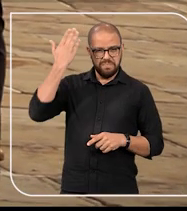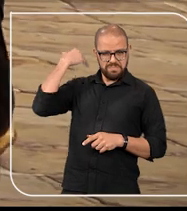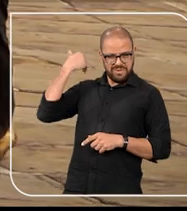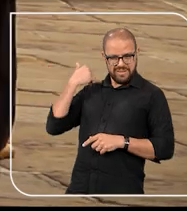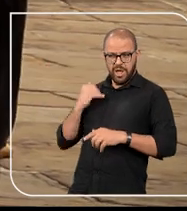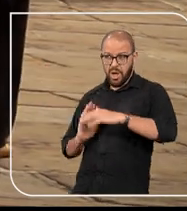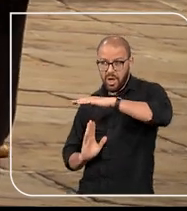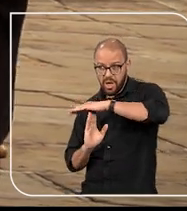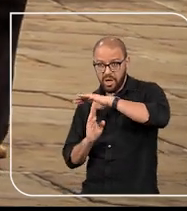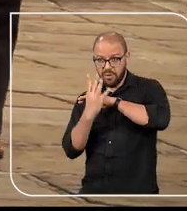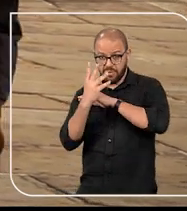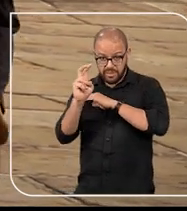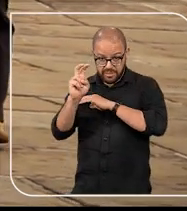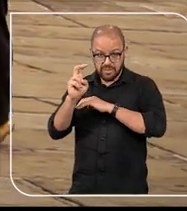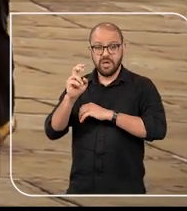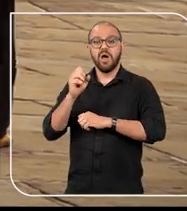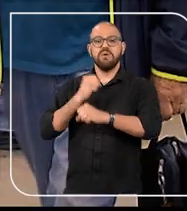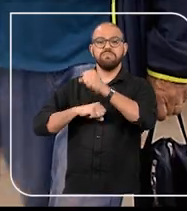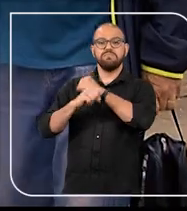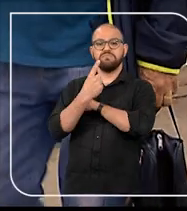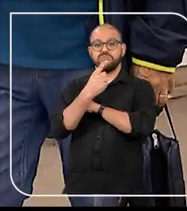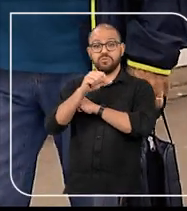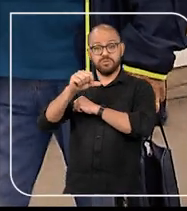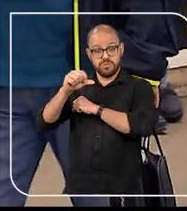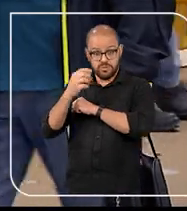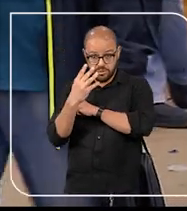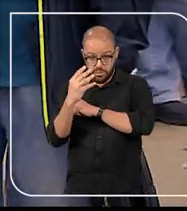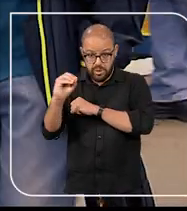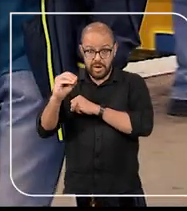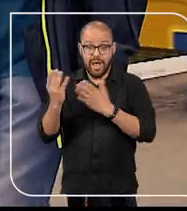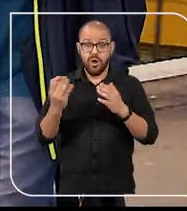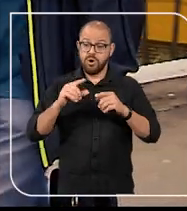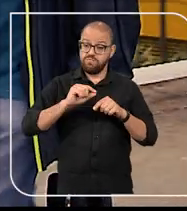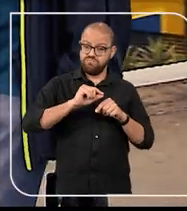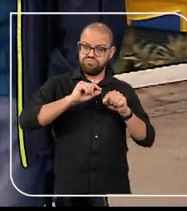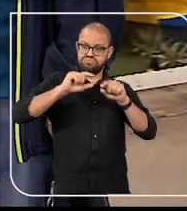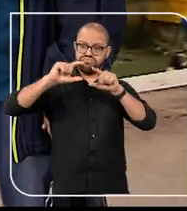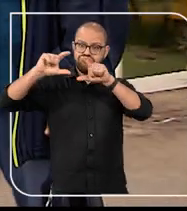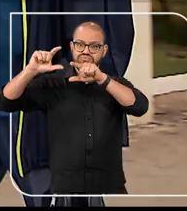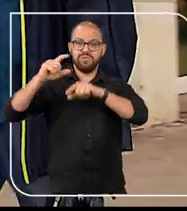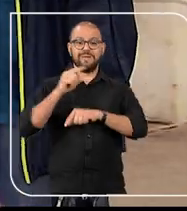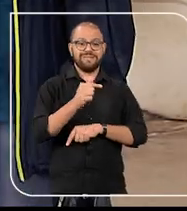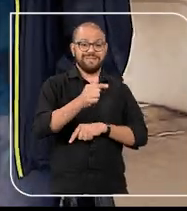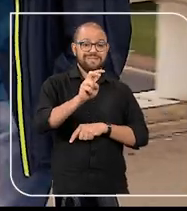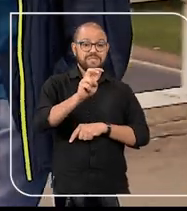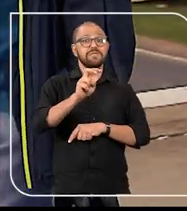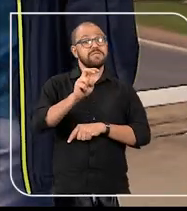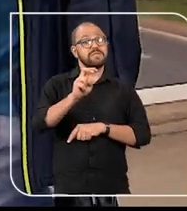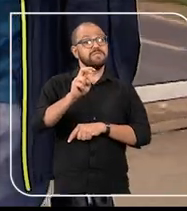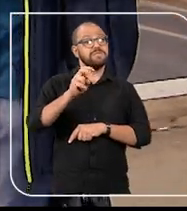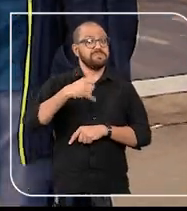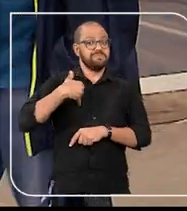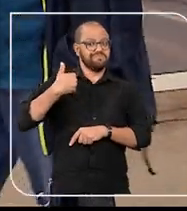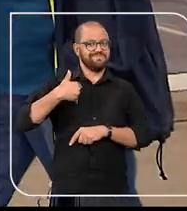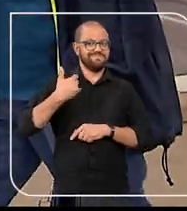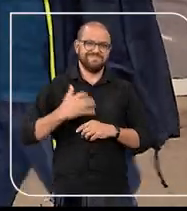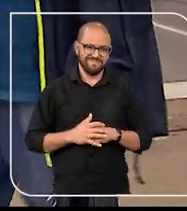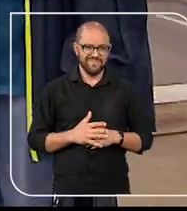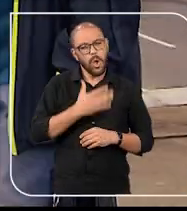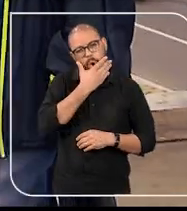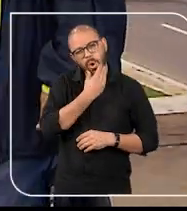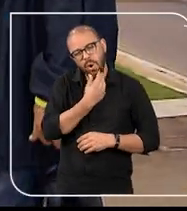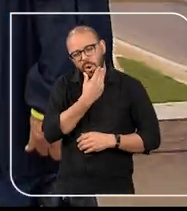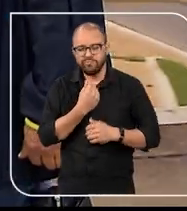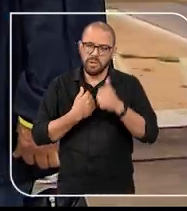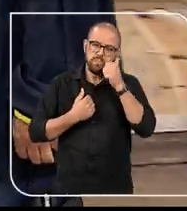de vida, que já foi de 45 anos lá na década de 1940, agora é de 75 anos de idade.